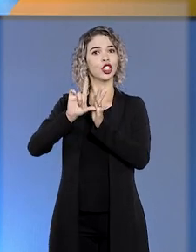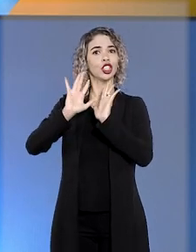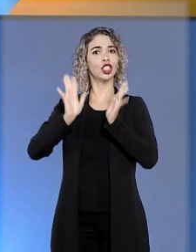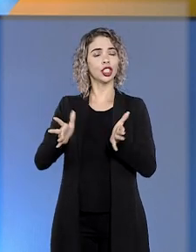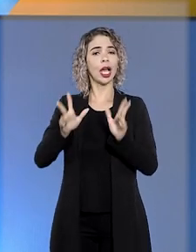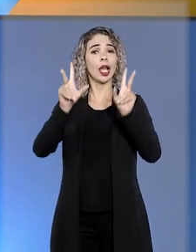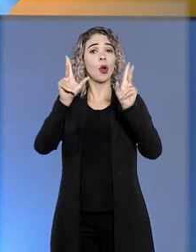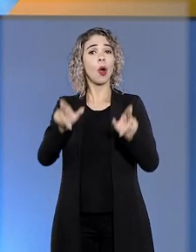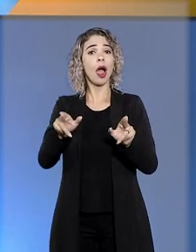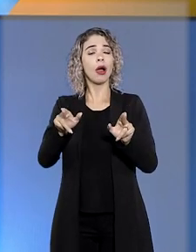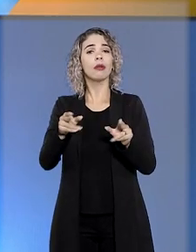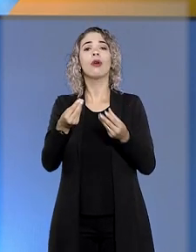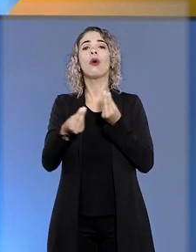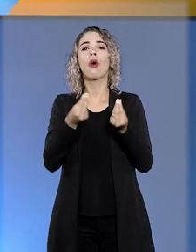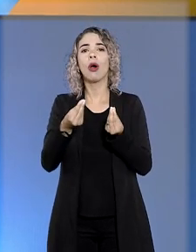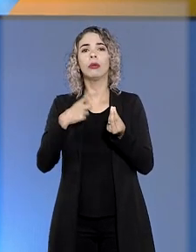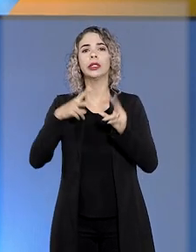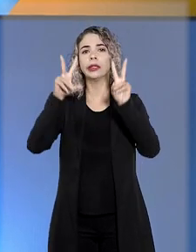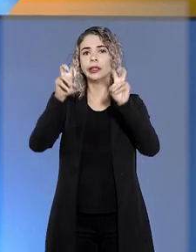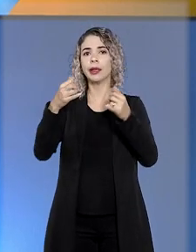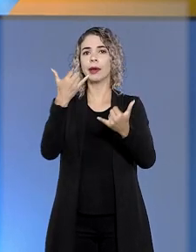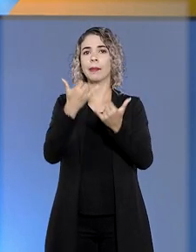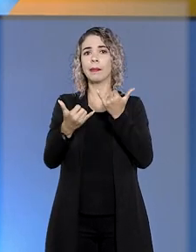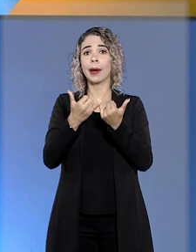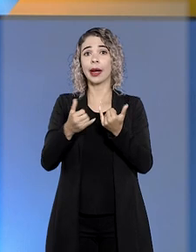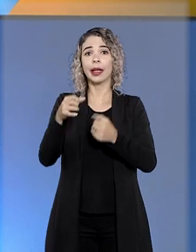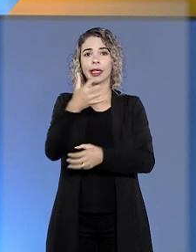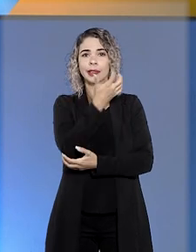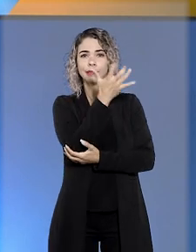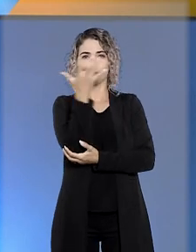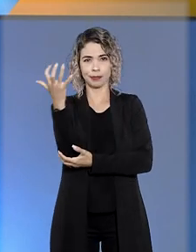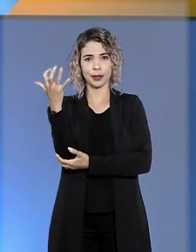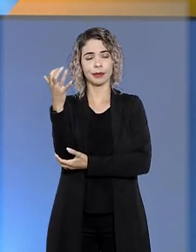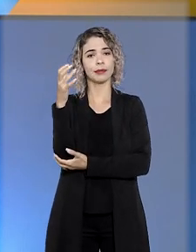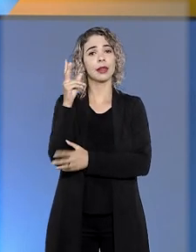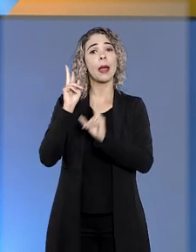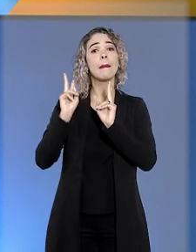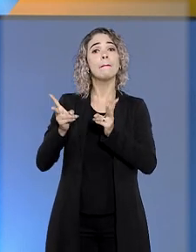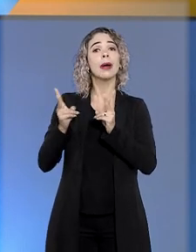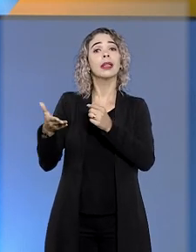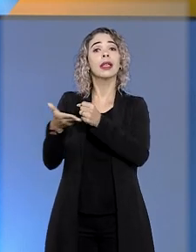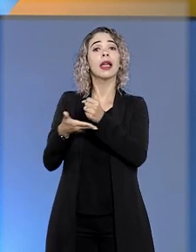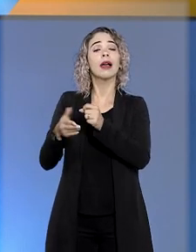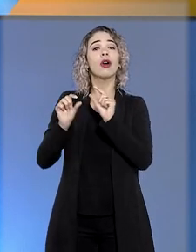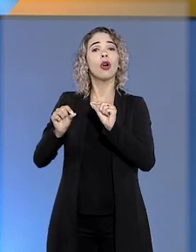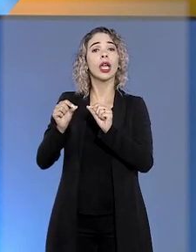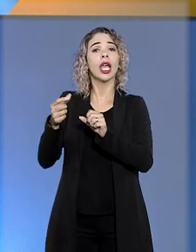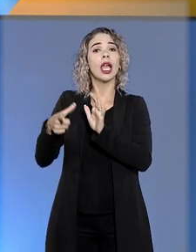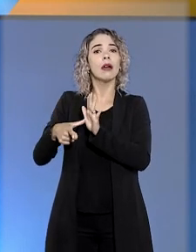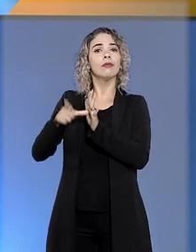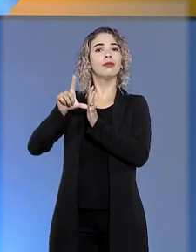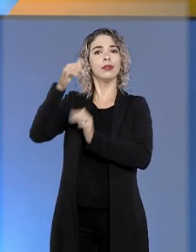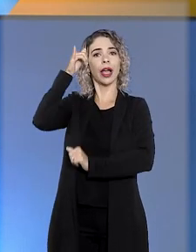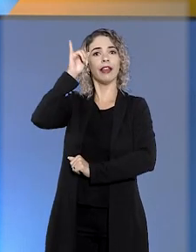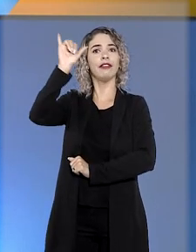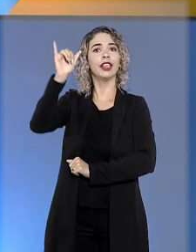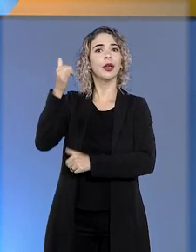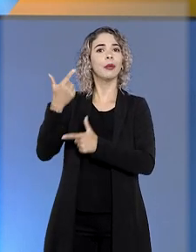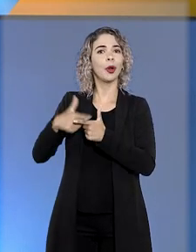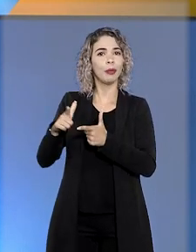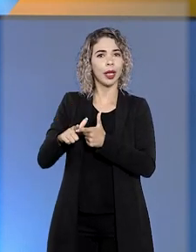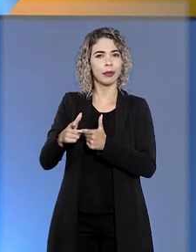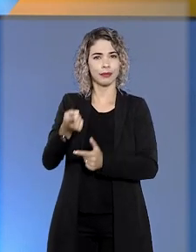precedentes no sentido de que, em temas relacionados ao meio ambiente, prevalece o princípio da precaução.